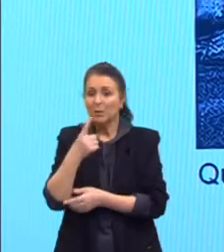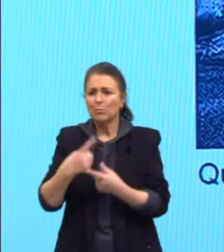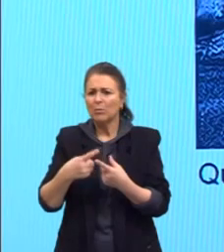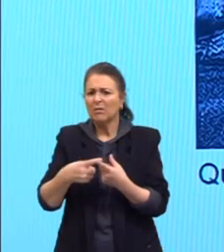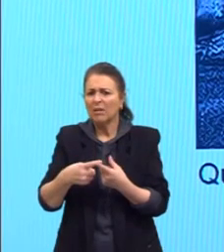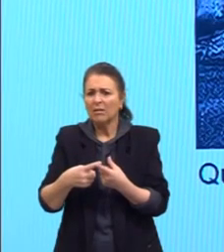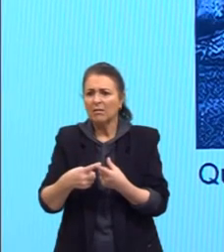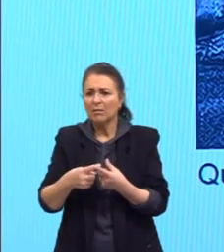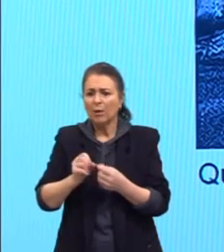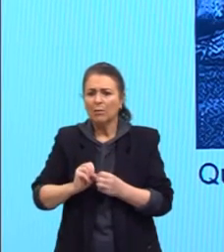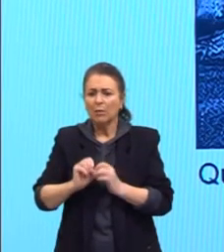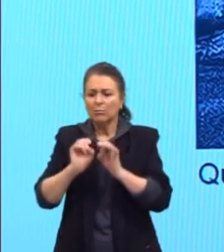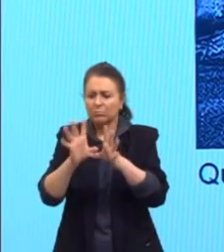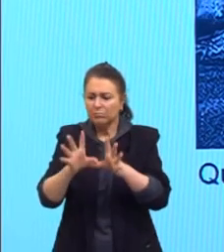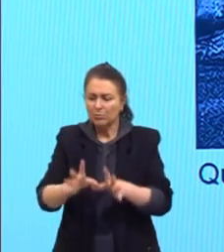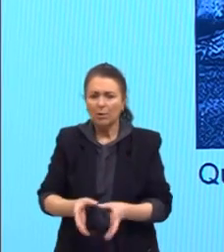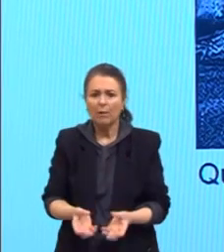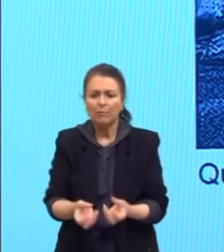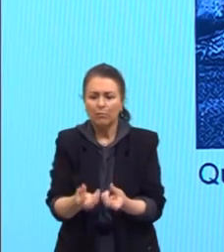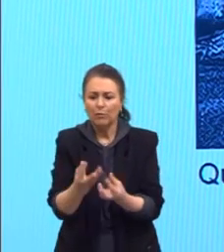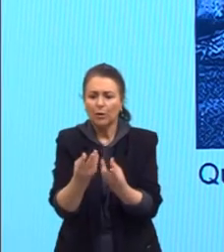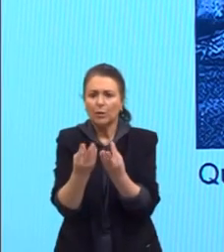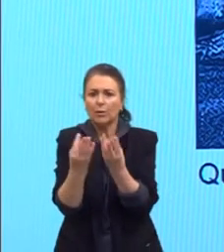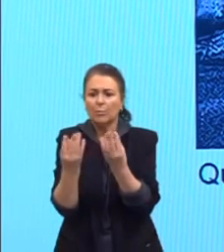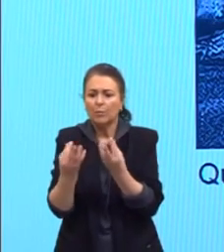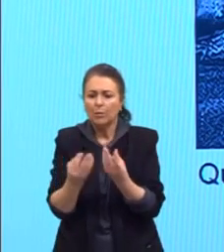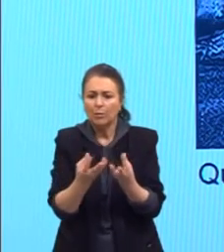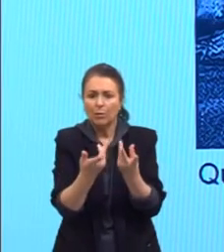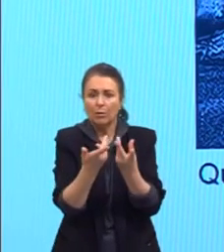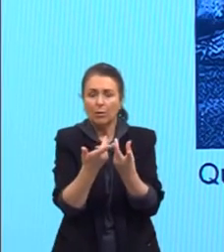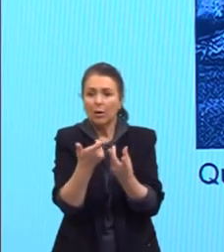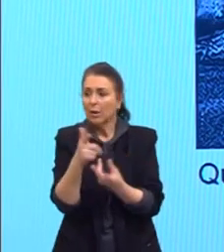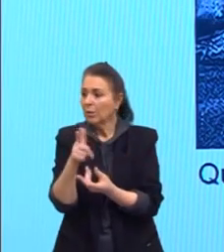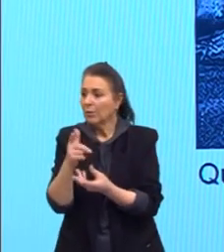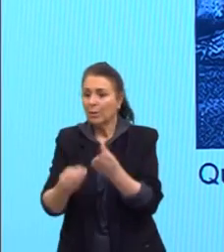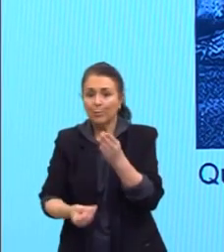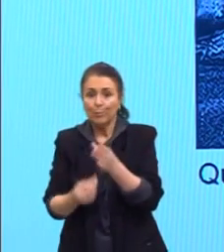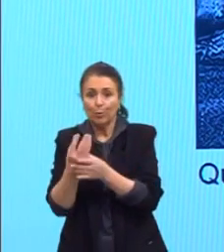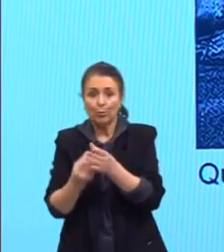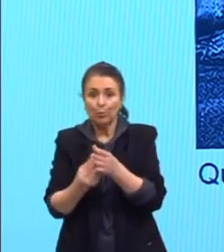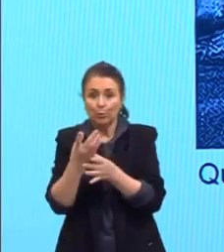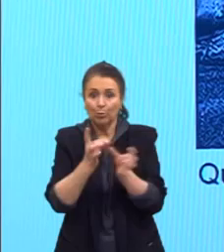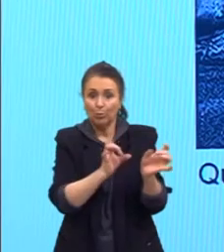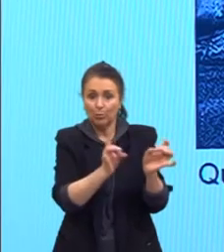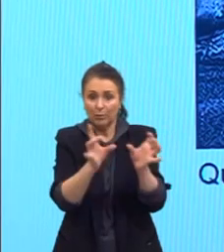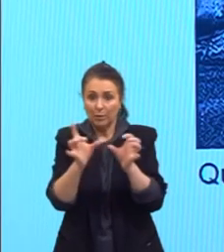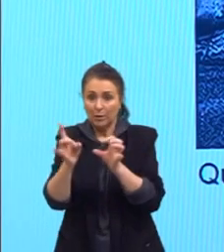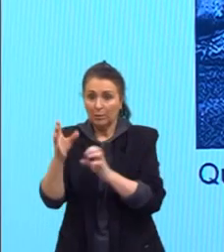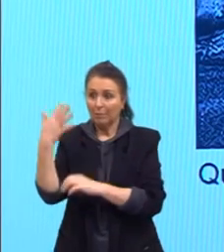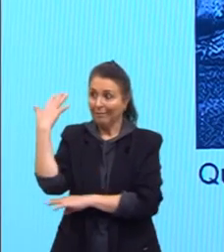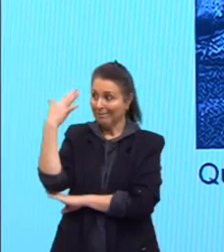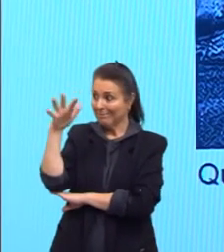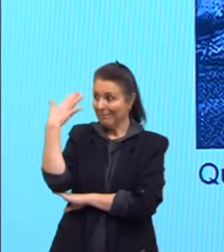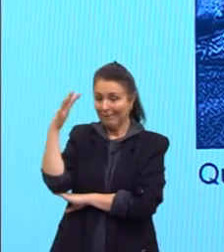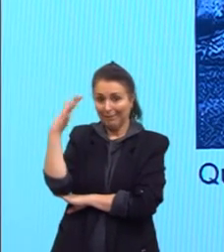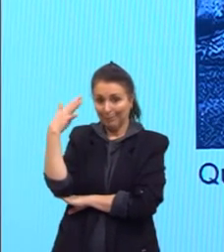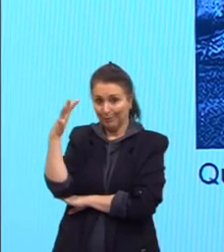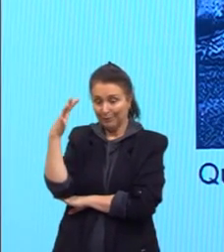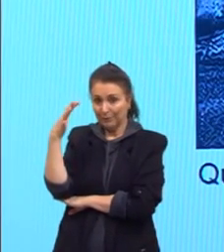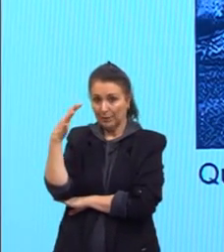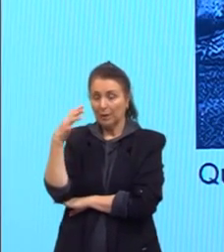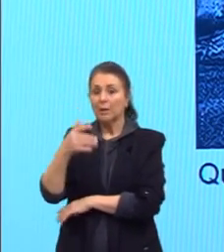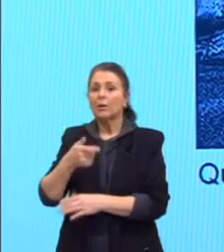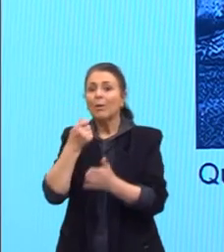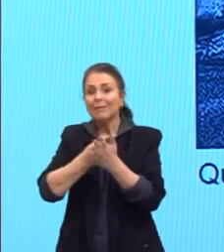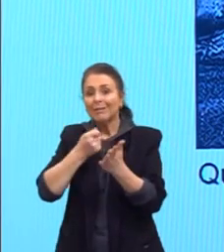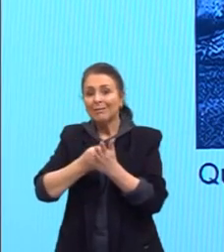que acontece essa queima do café? Se eu não tenho produto para vender, o preço vai estar lá em cima, certo? Então, ele